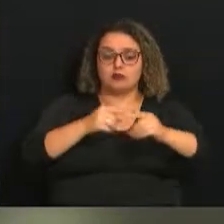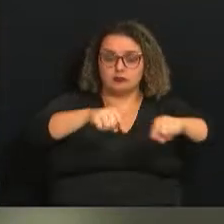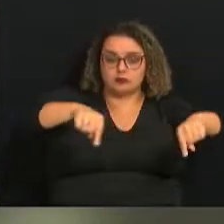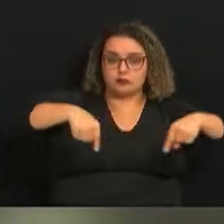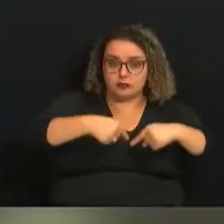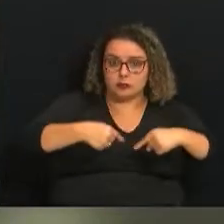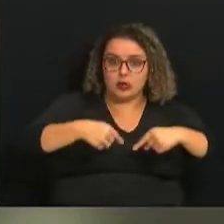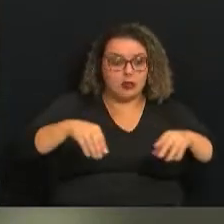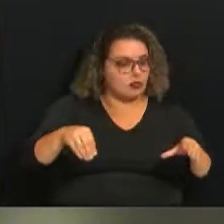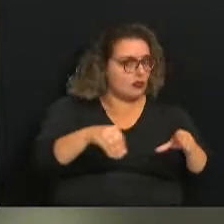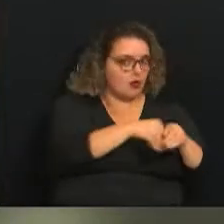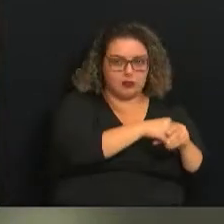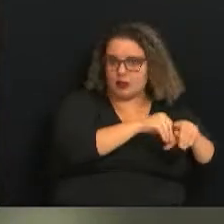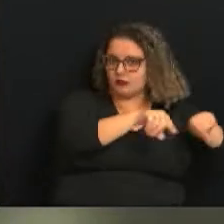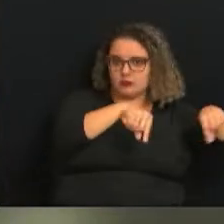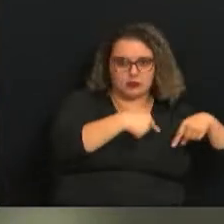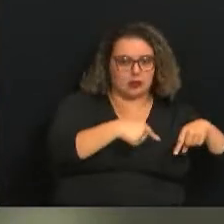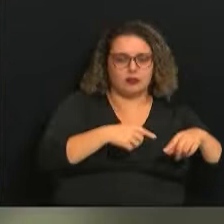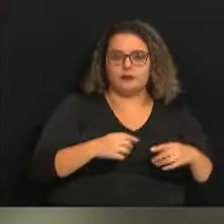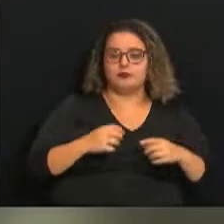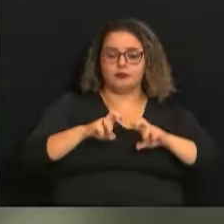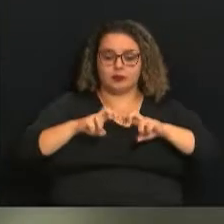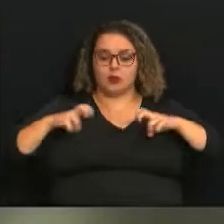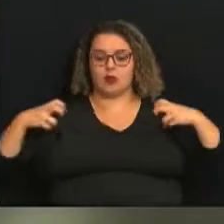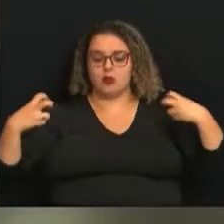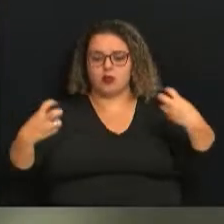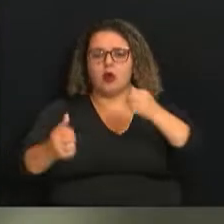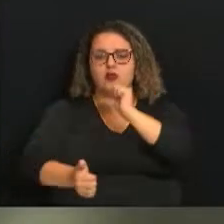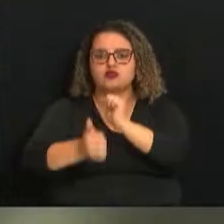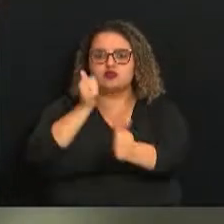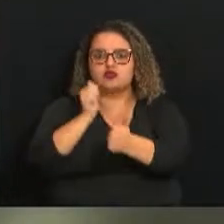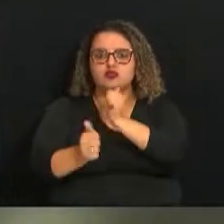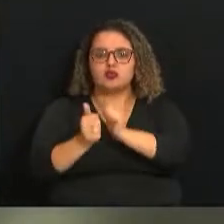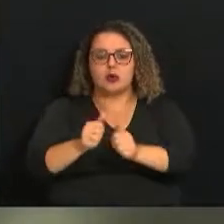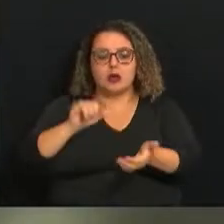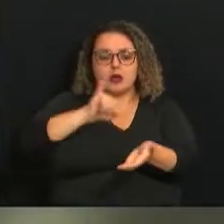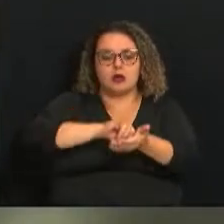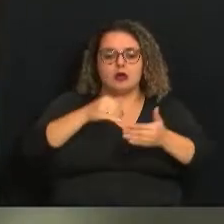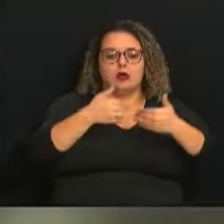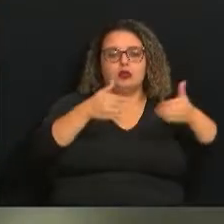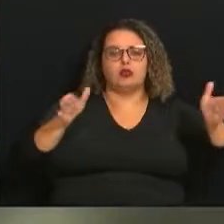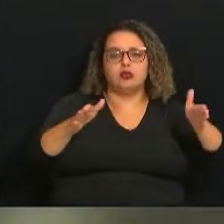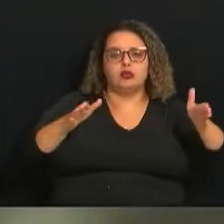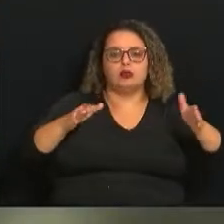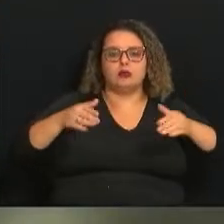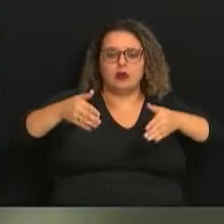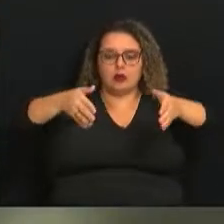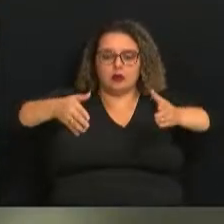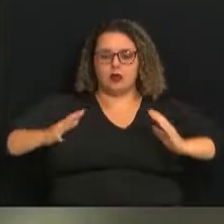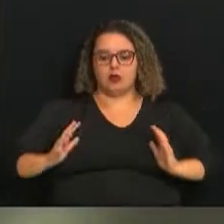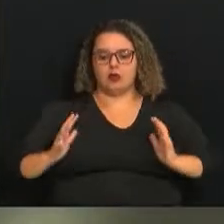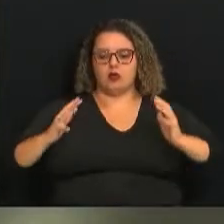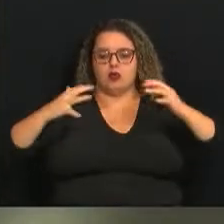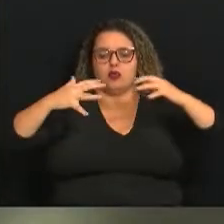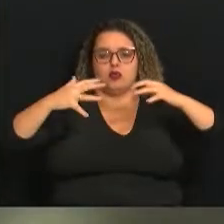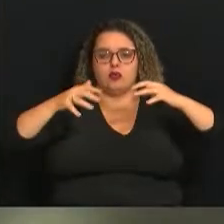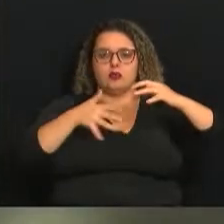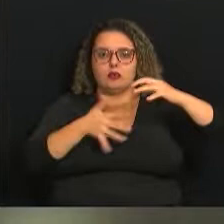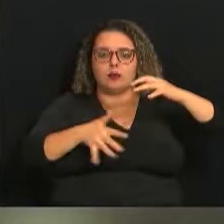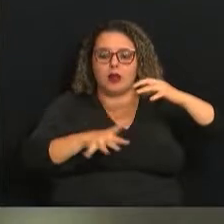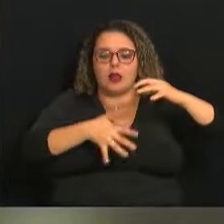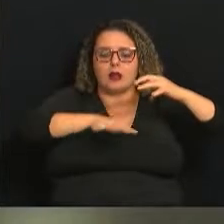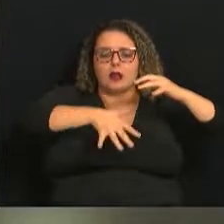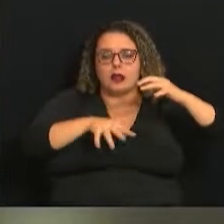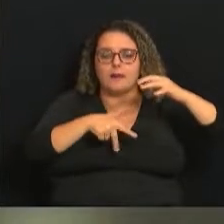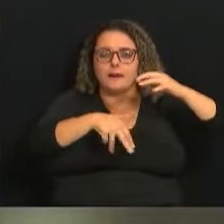estádios de futebol, centros abertos de eventos, autódromos e outras áreas correlatas